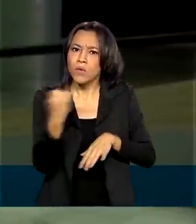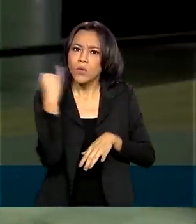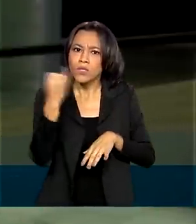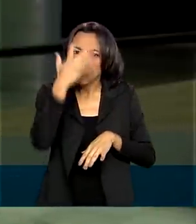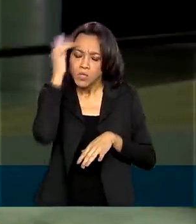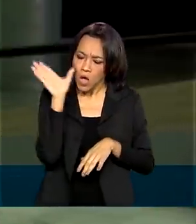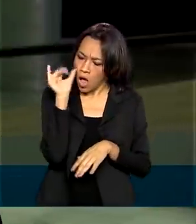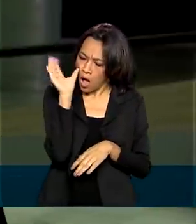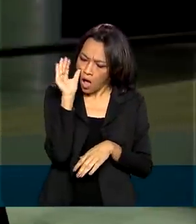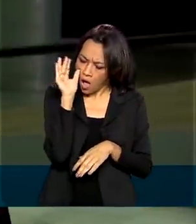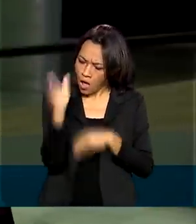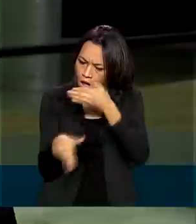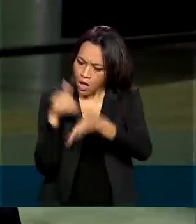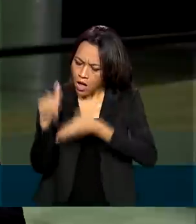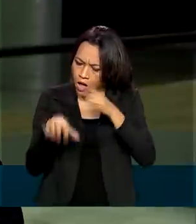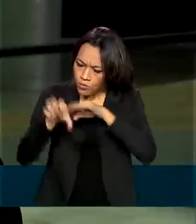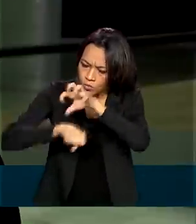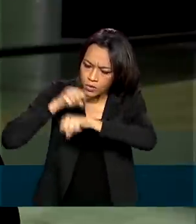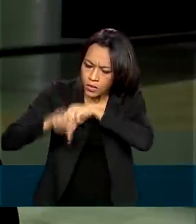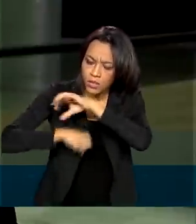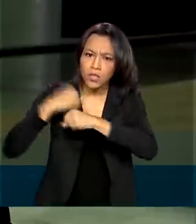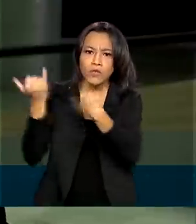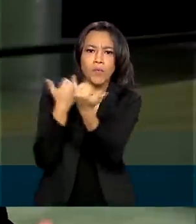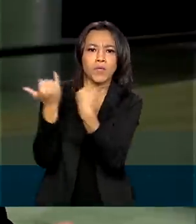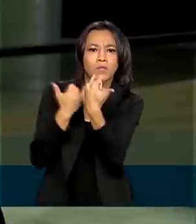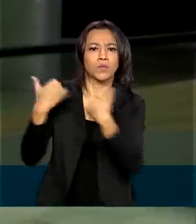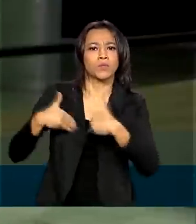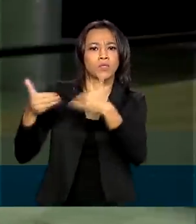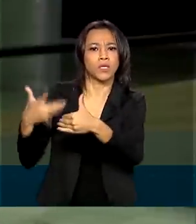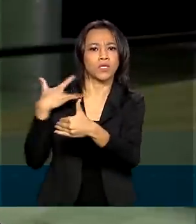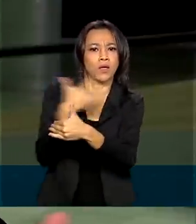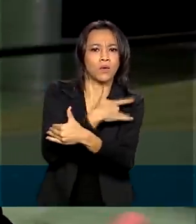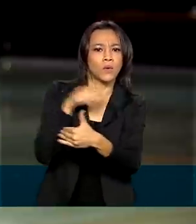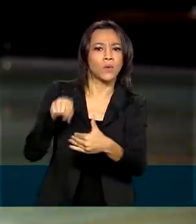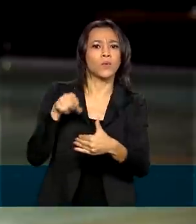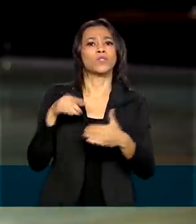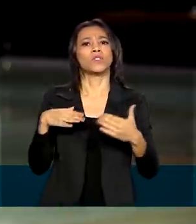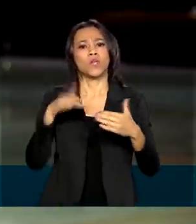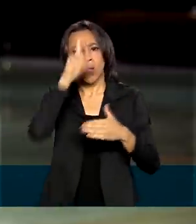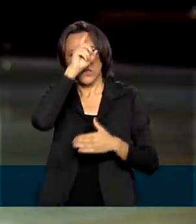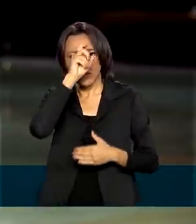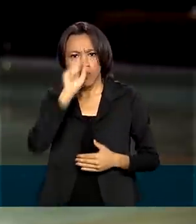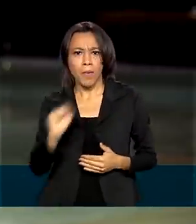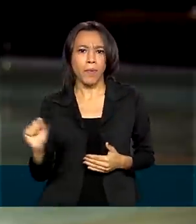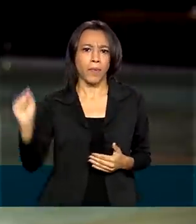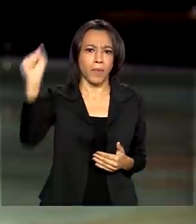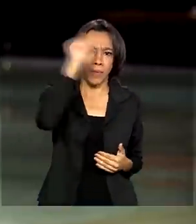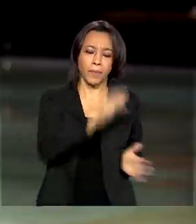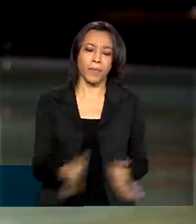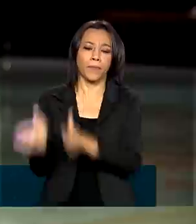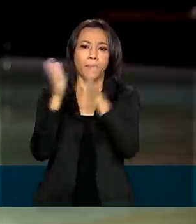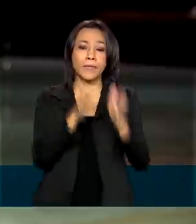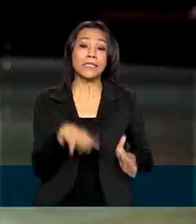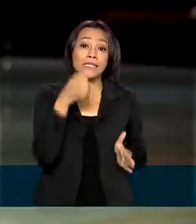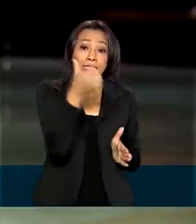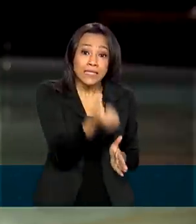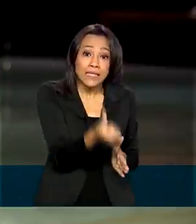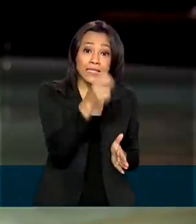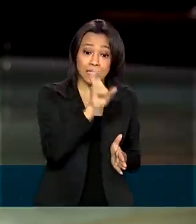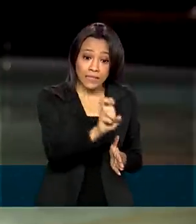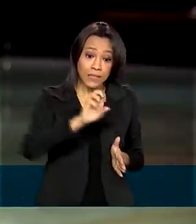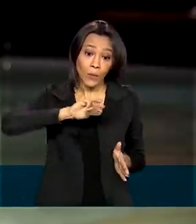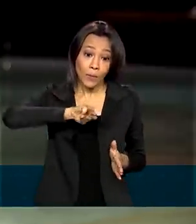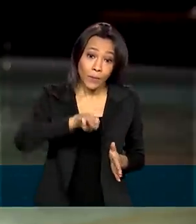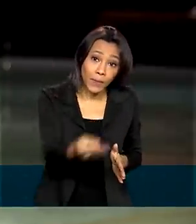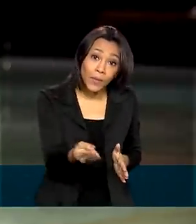conseguindo achar informações do Ministério da Saúde, de hospitais. Cerca de 65 milhões de